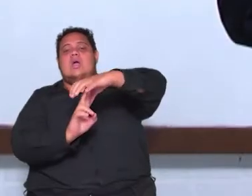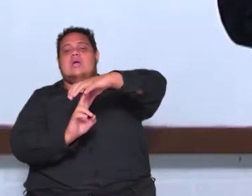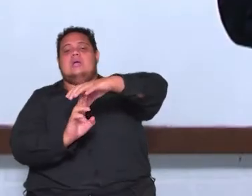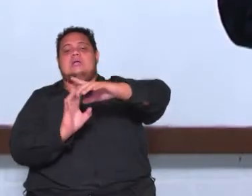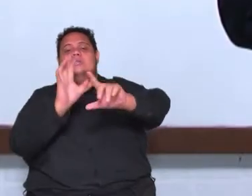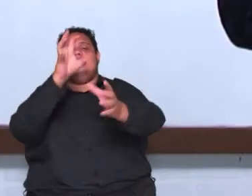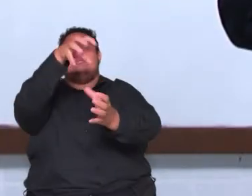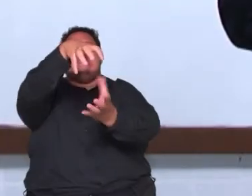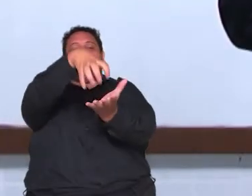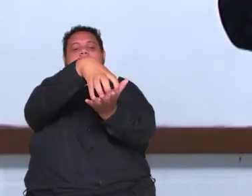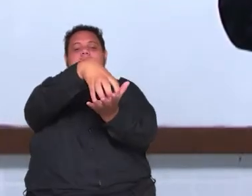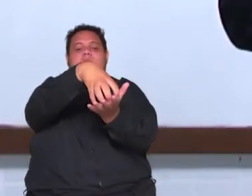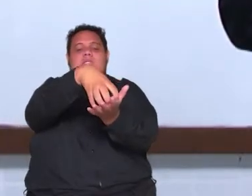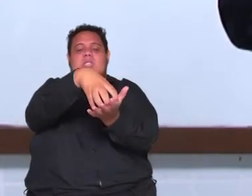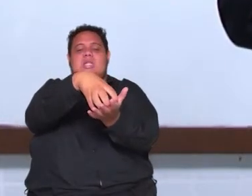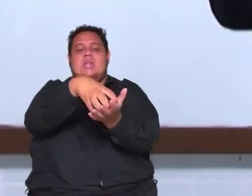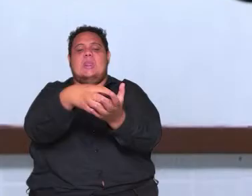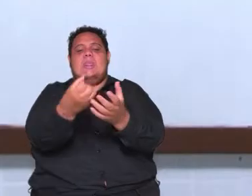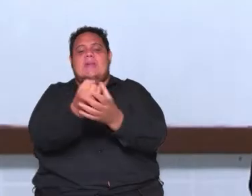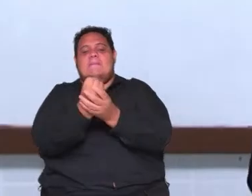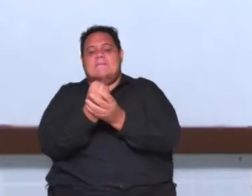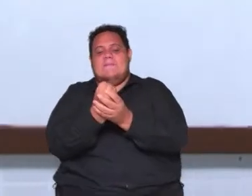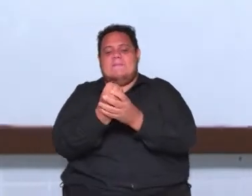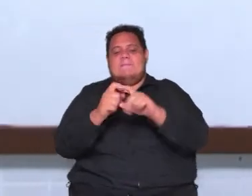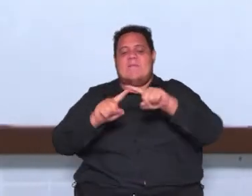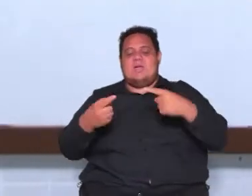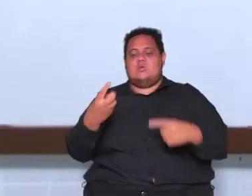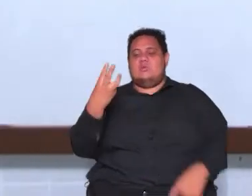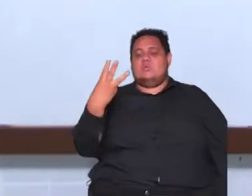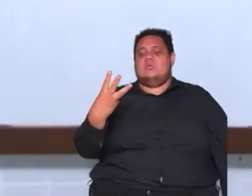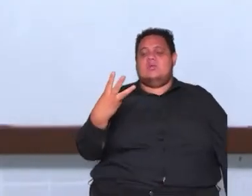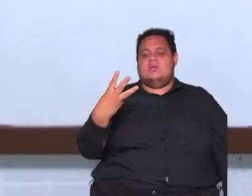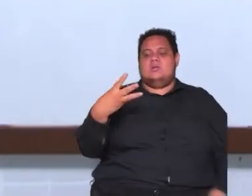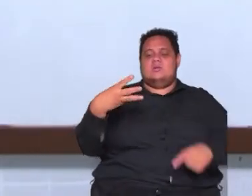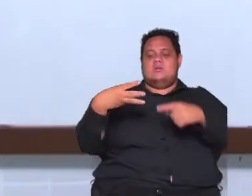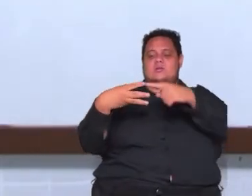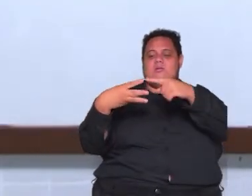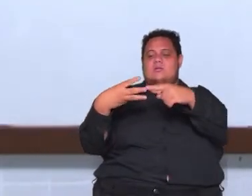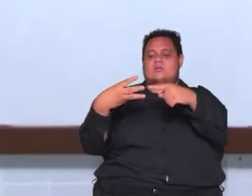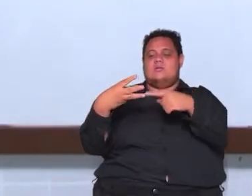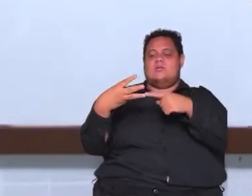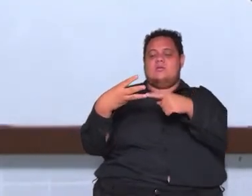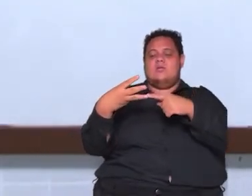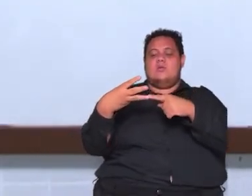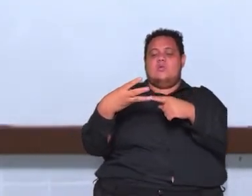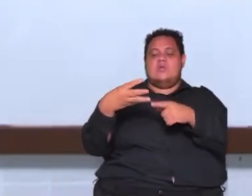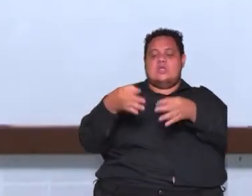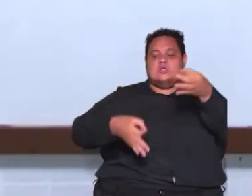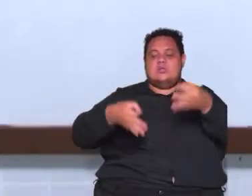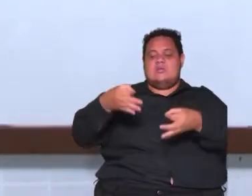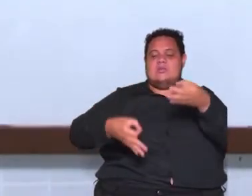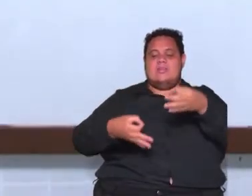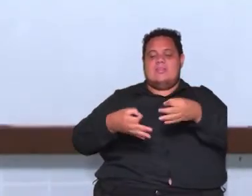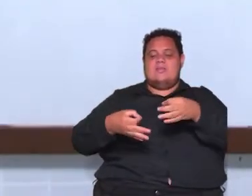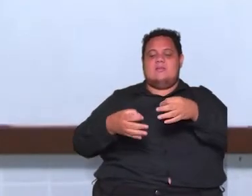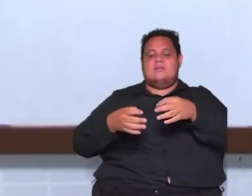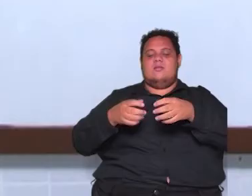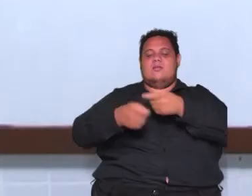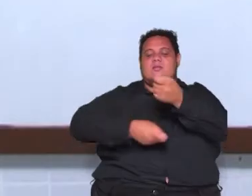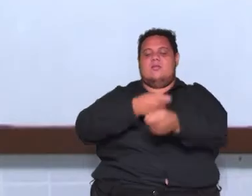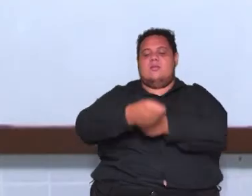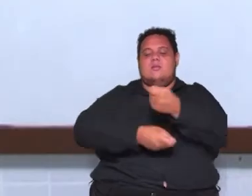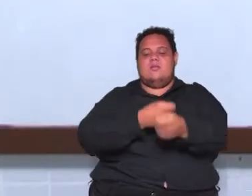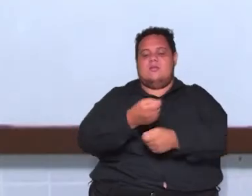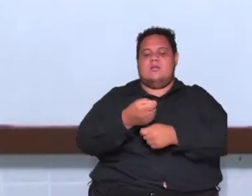os poderes em suas mãos então os três poderes executivo legislativo e judiciário concentrava-se nas mãos de uma